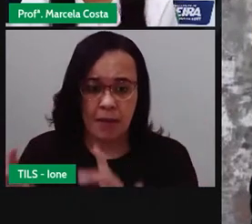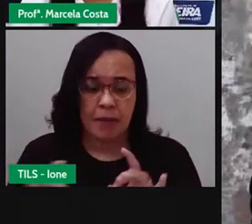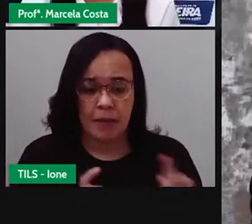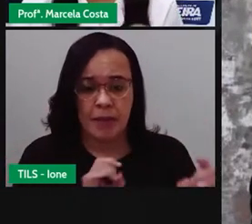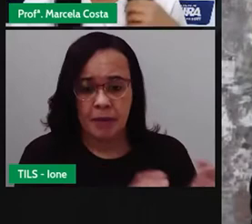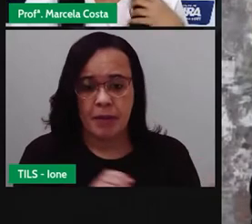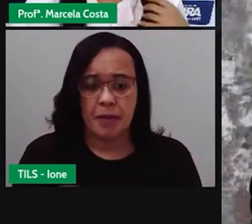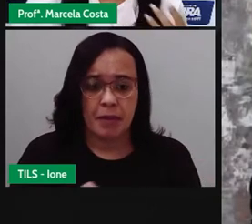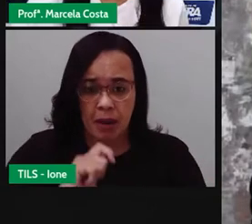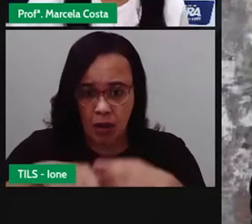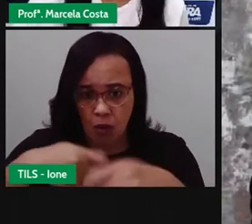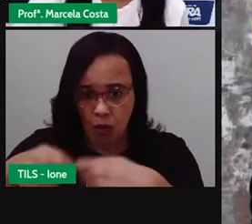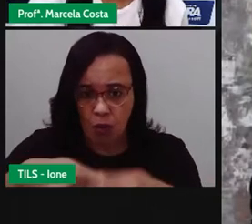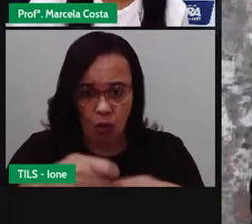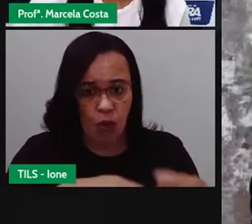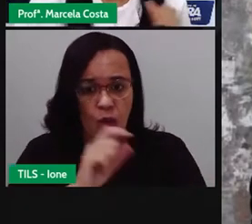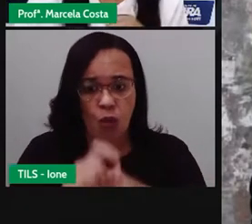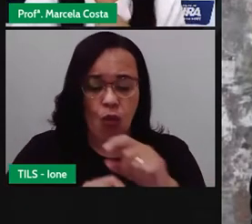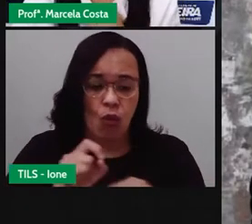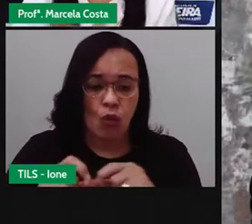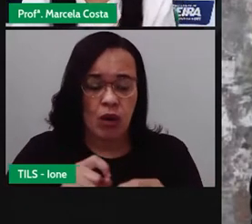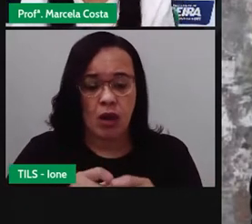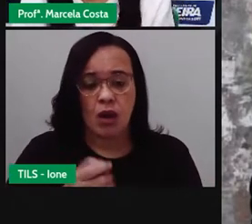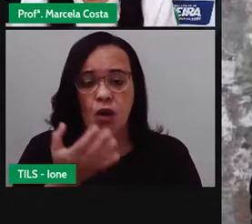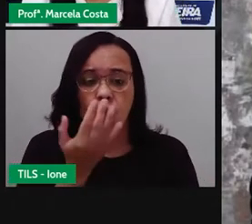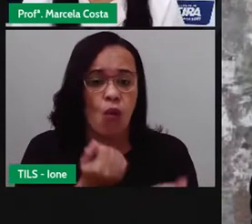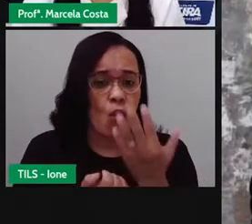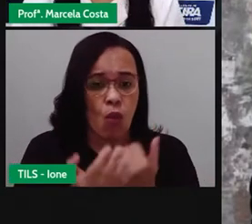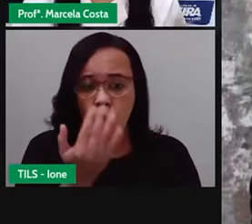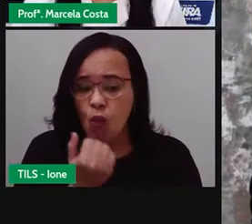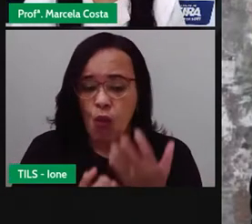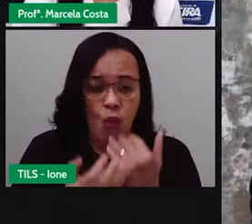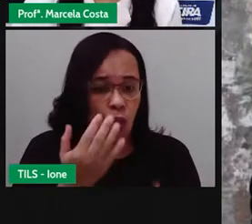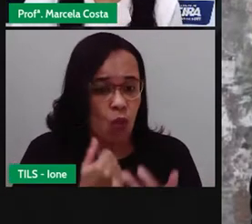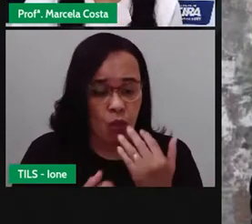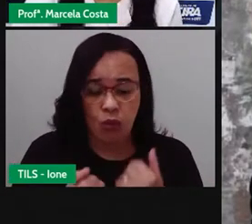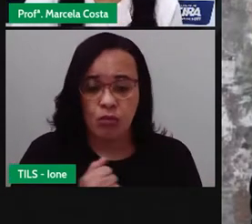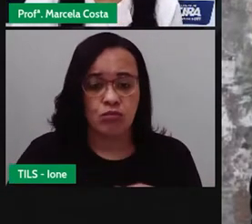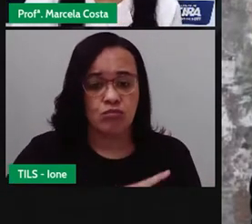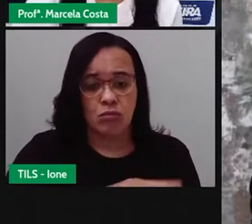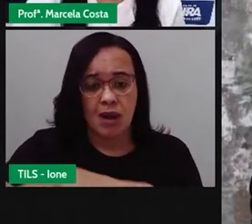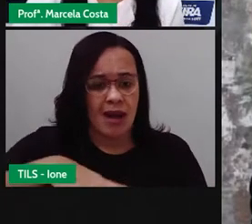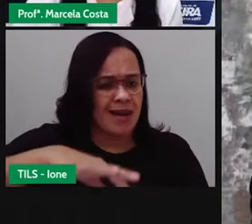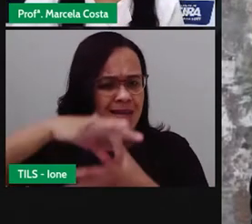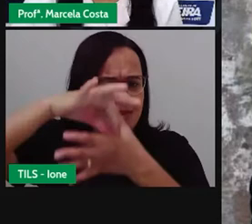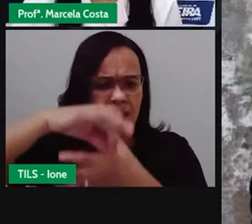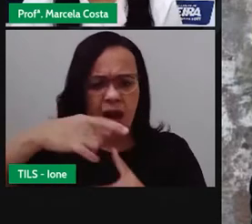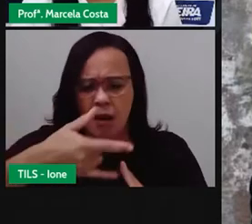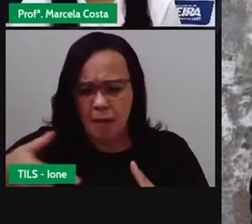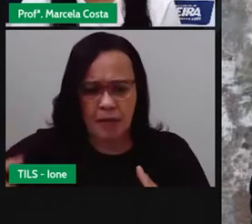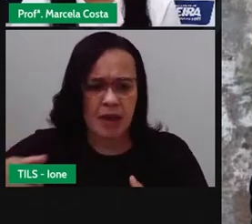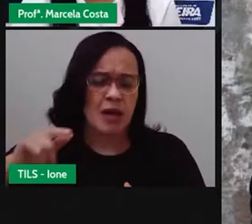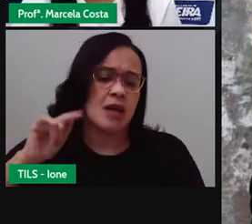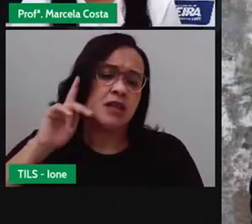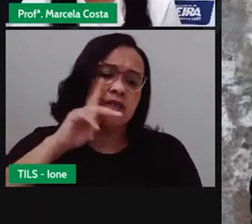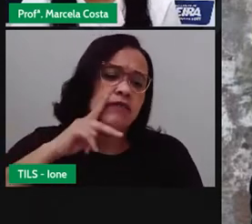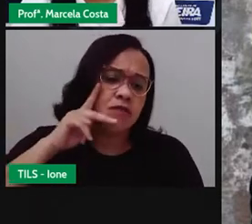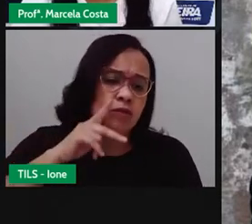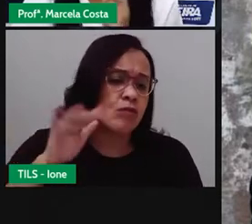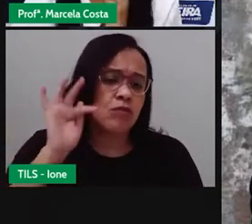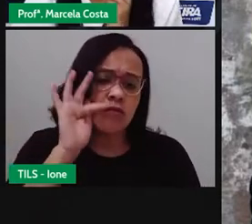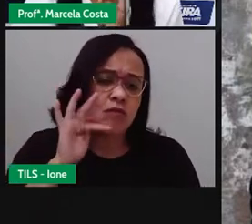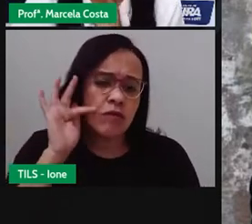latinhas, cereais, alho e cebola, carne de peixe, verduras e frutas